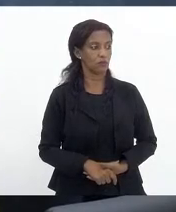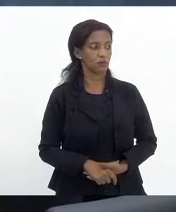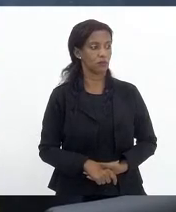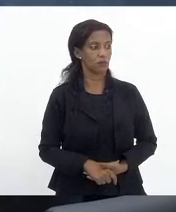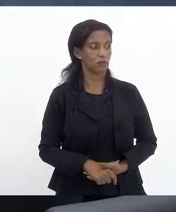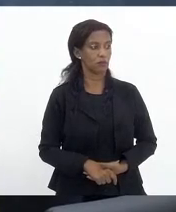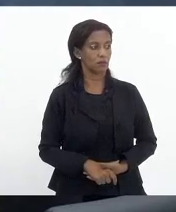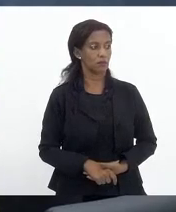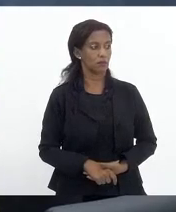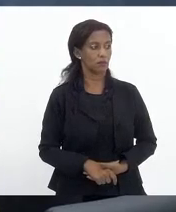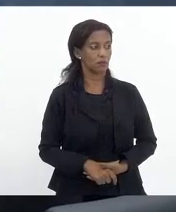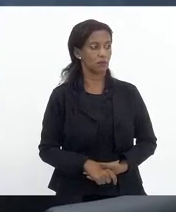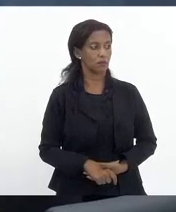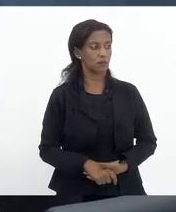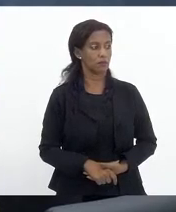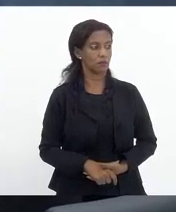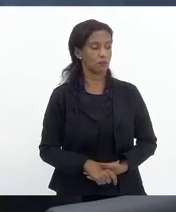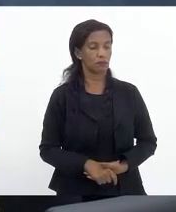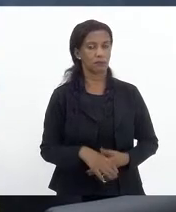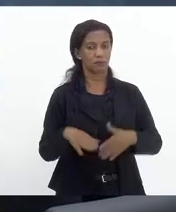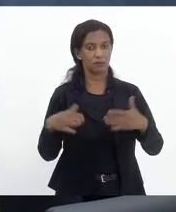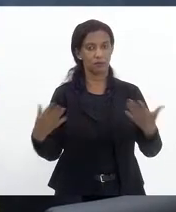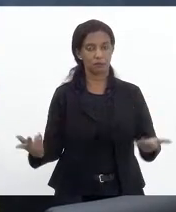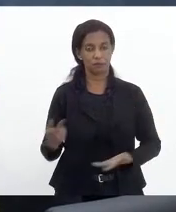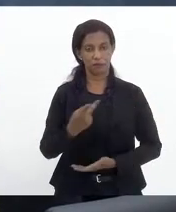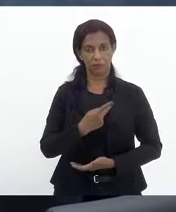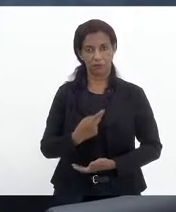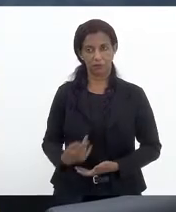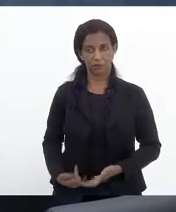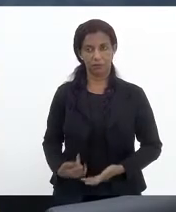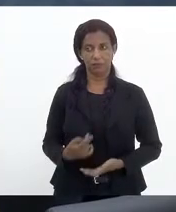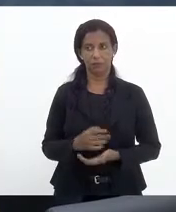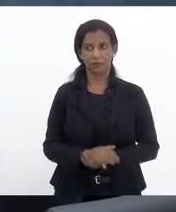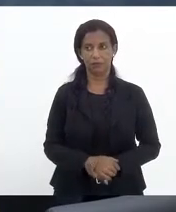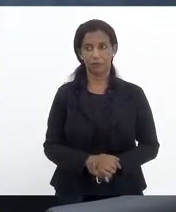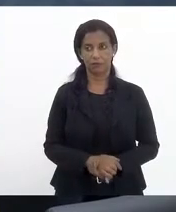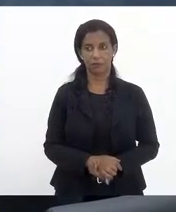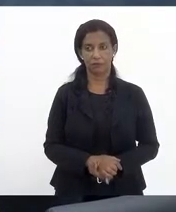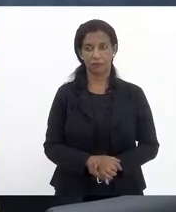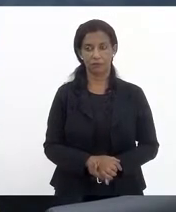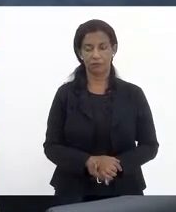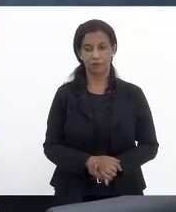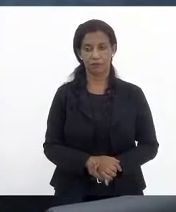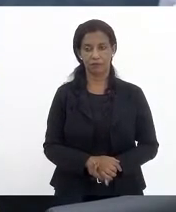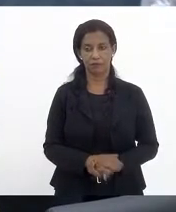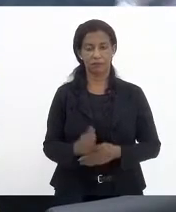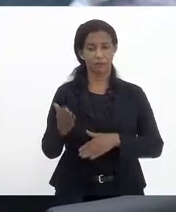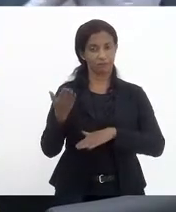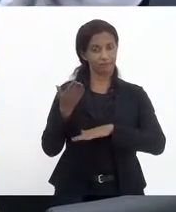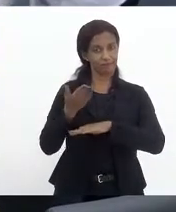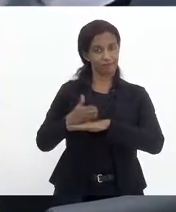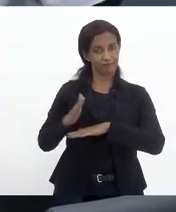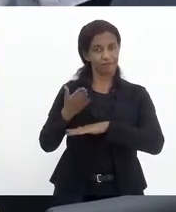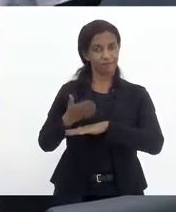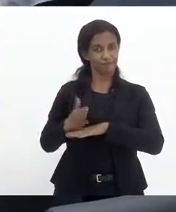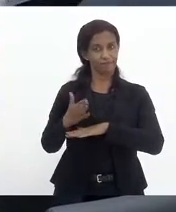senhor presidente, em exercício,